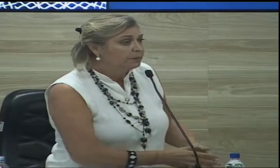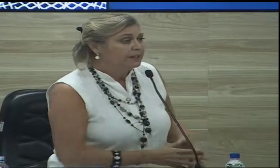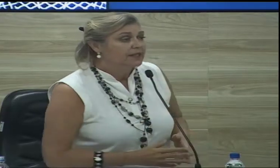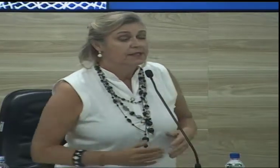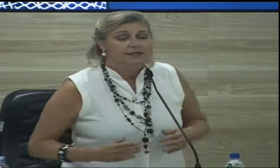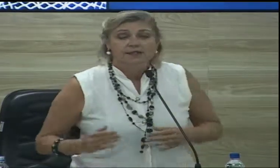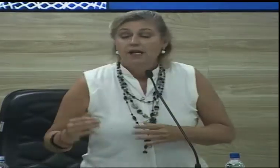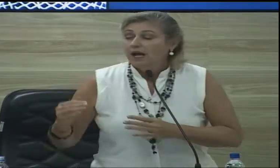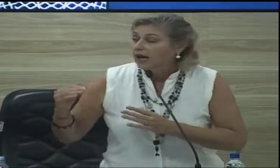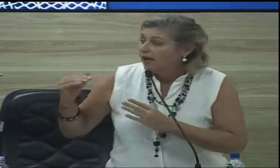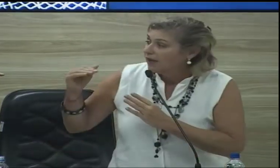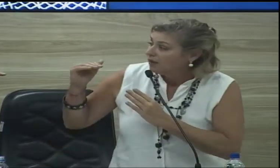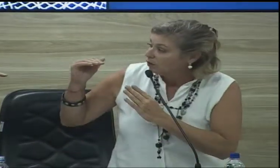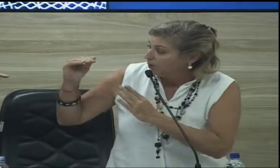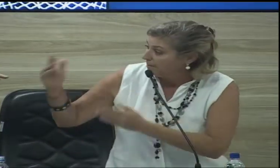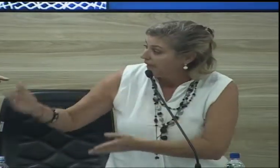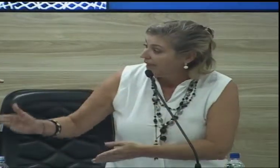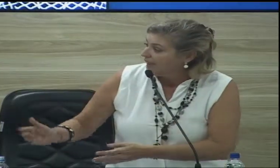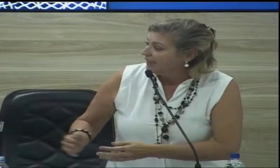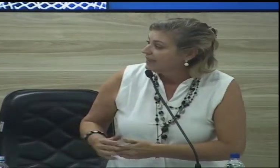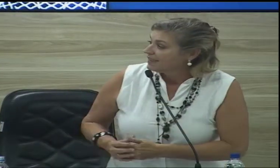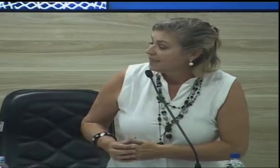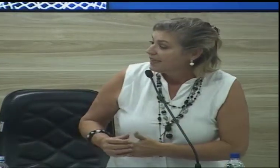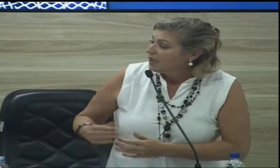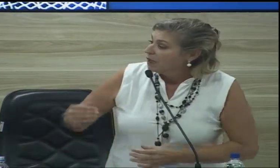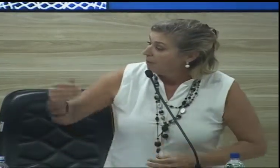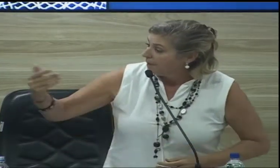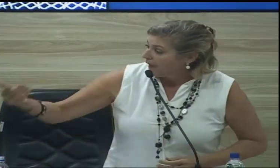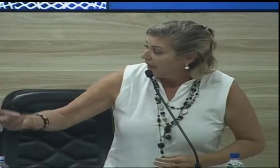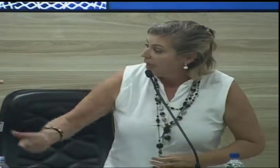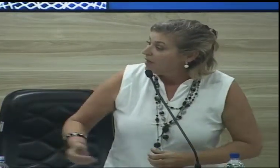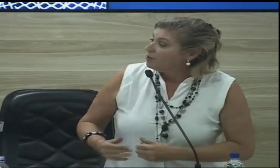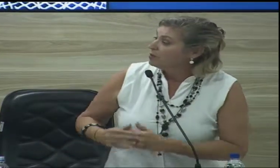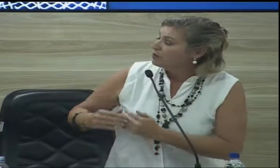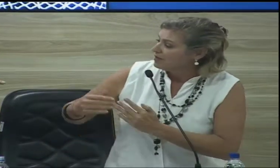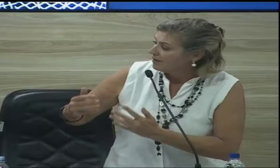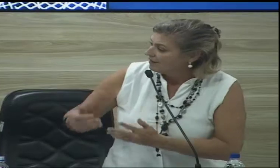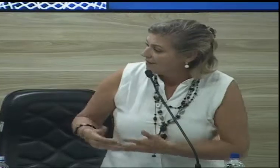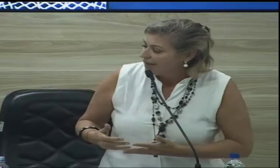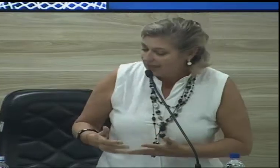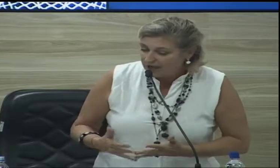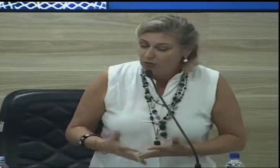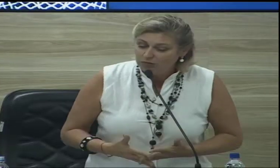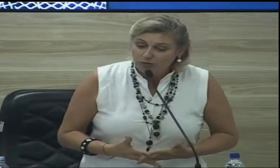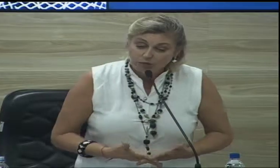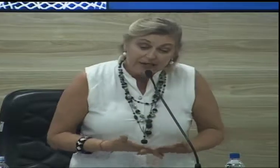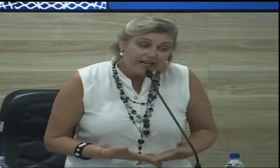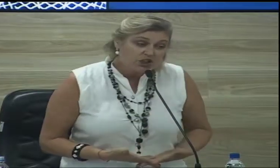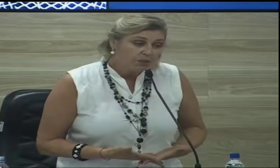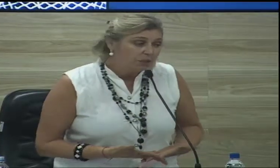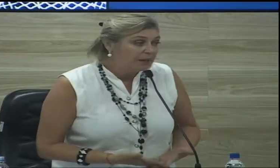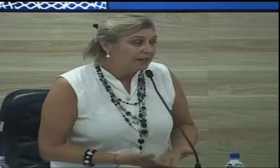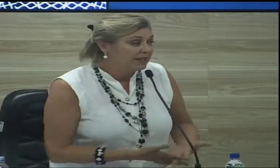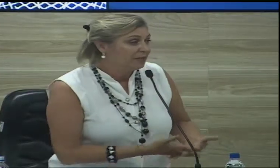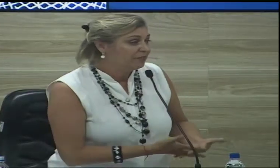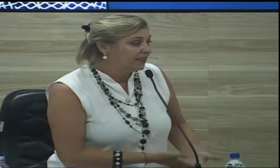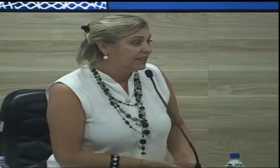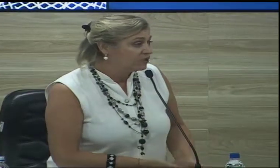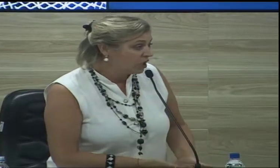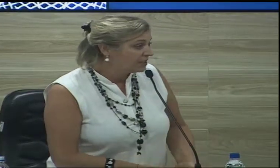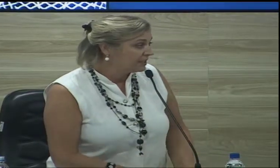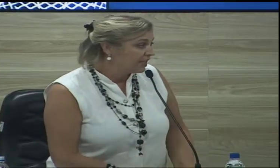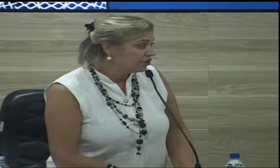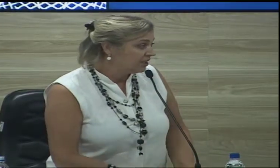lâmpadas, quanto a pilhas, pneus, é um grande problema que não